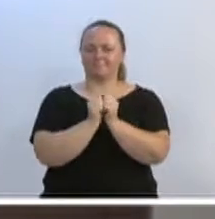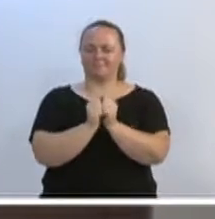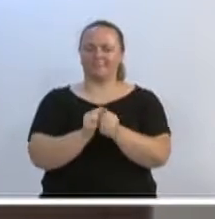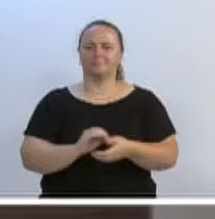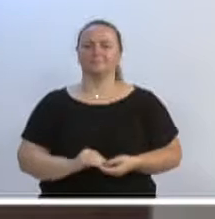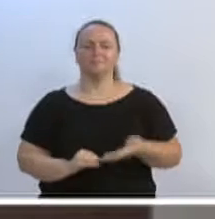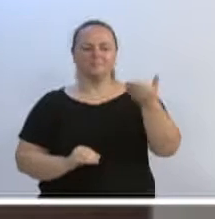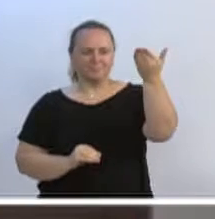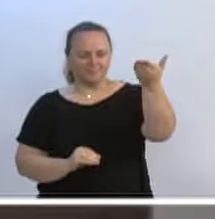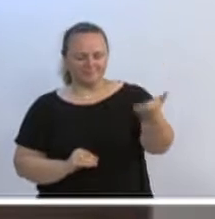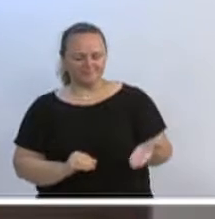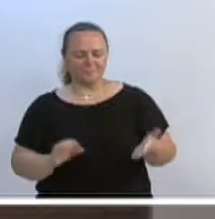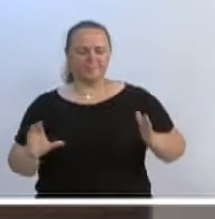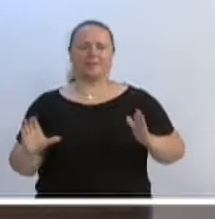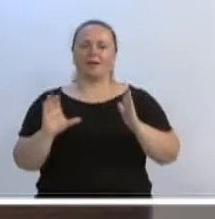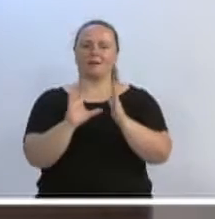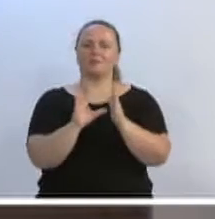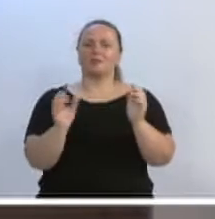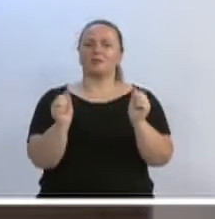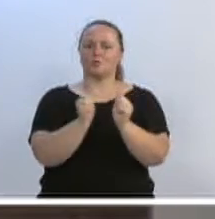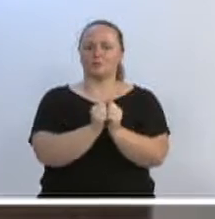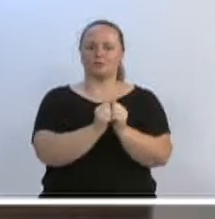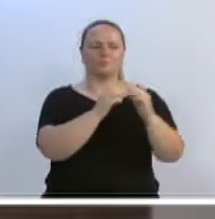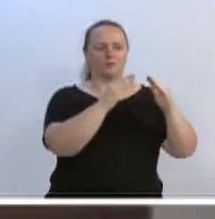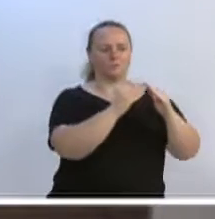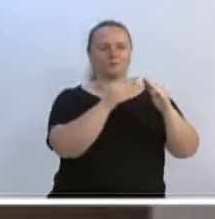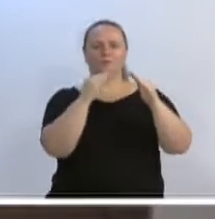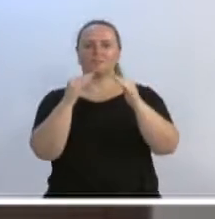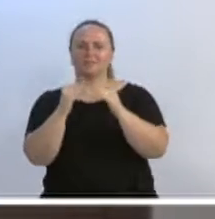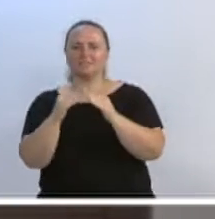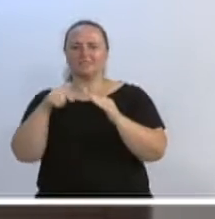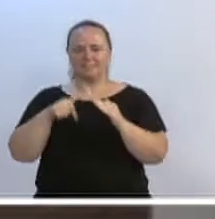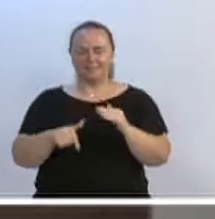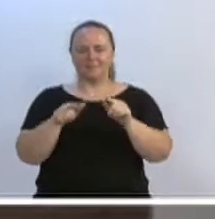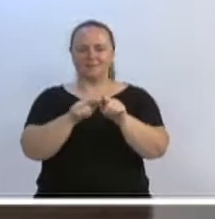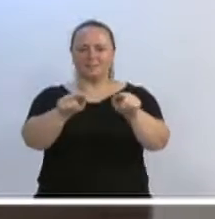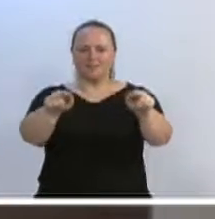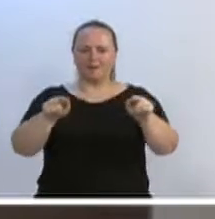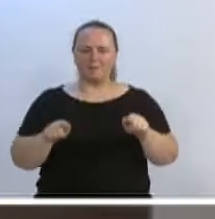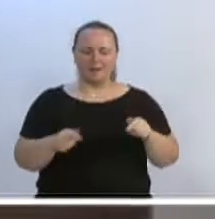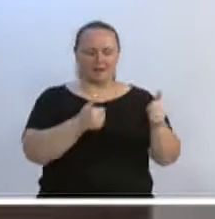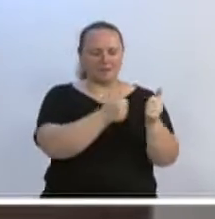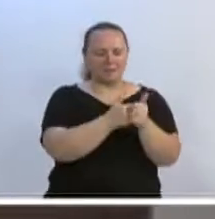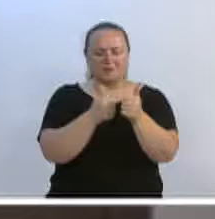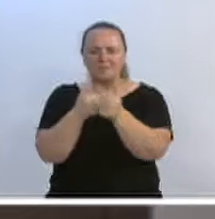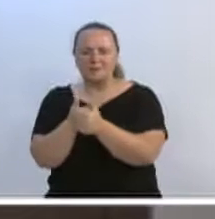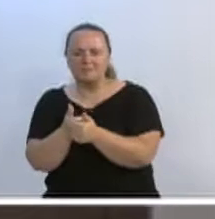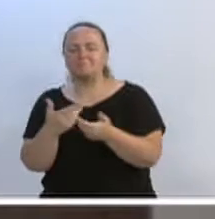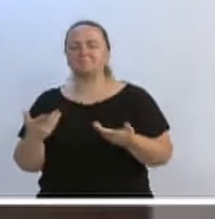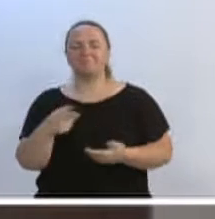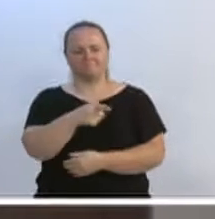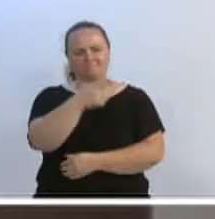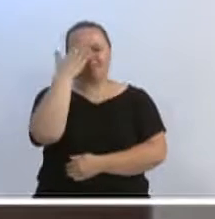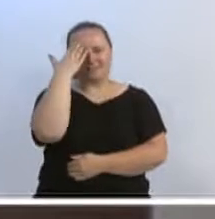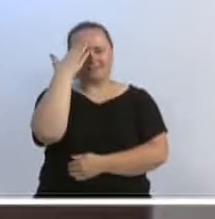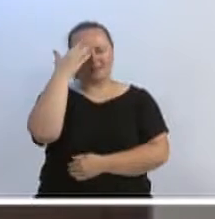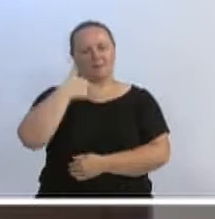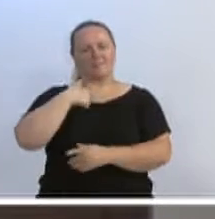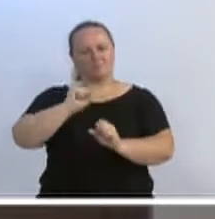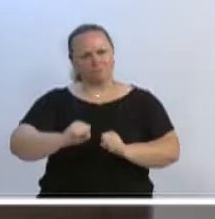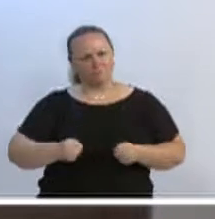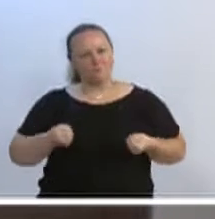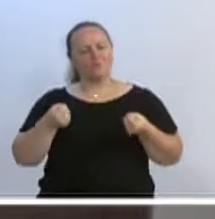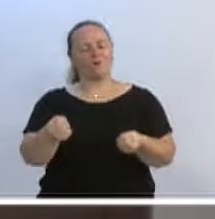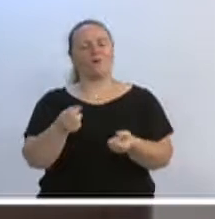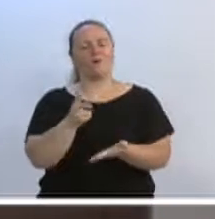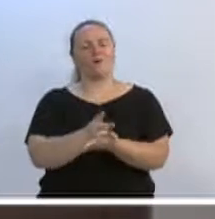E o senhor sabe disso, vem nos acompanhando. Somos vizinhos de cadeira aqui, vizinhas de gabinete. Sabe do meu empenho, do nosso trabalho. Inclusive, quero agradecer ao senhor,